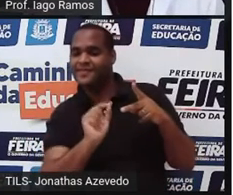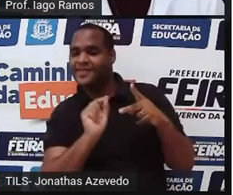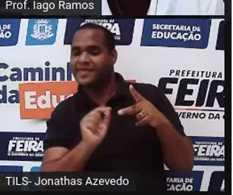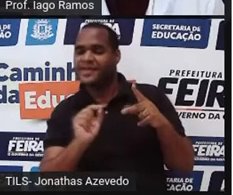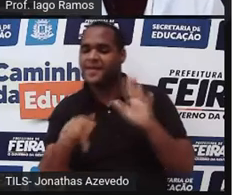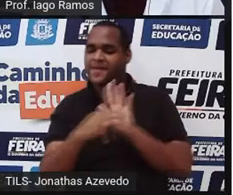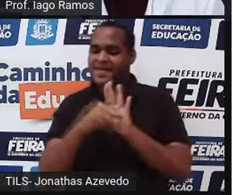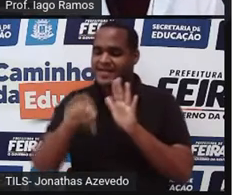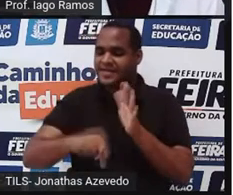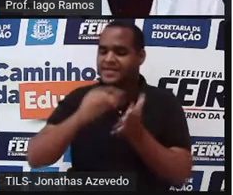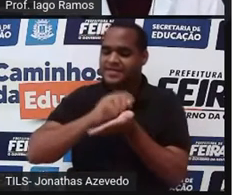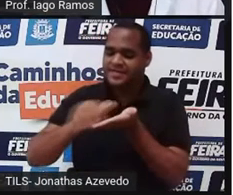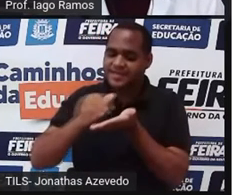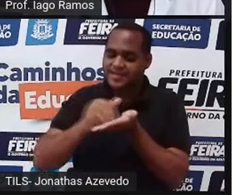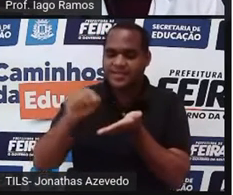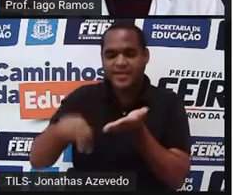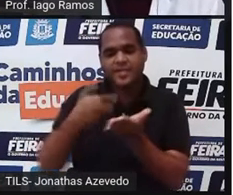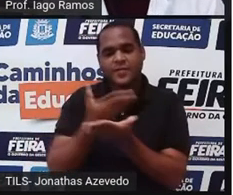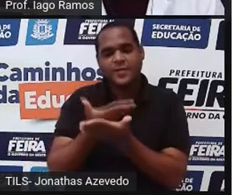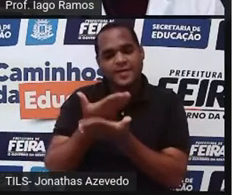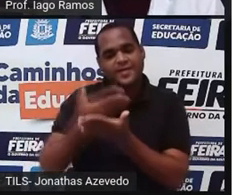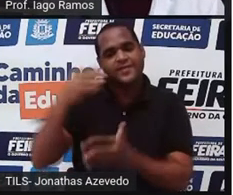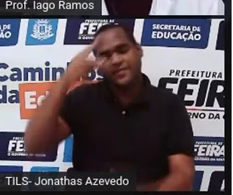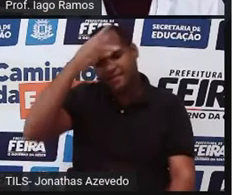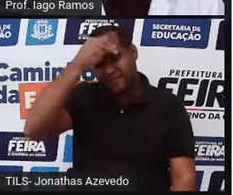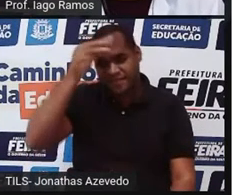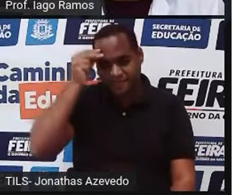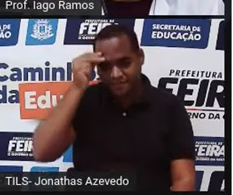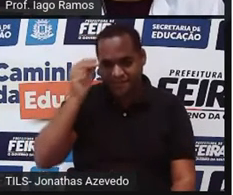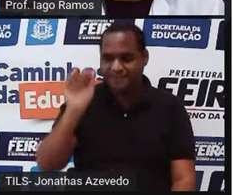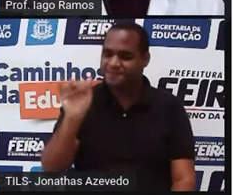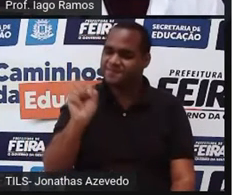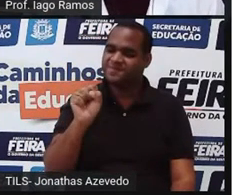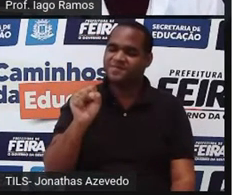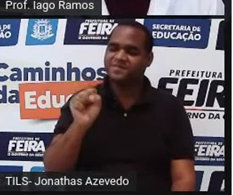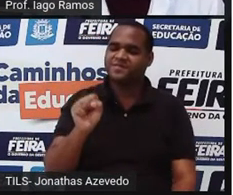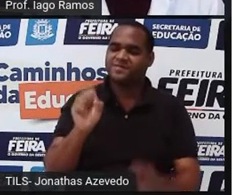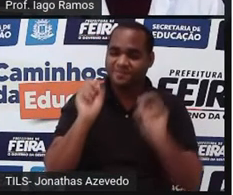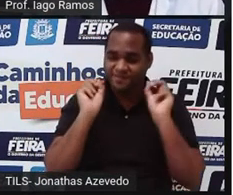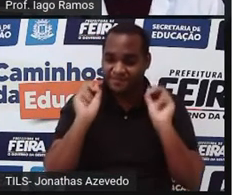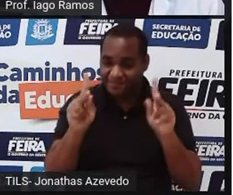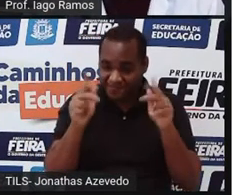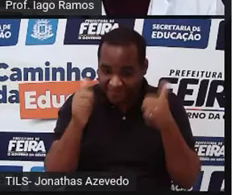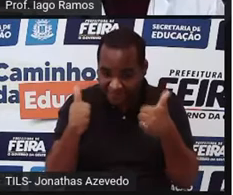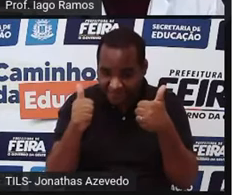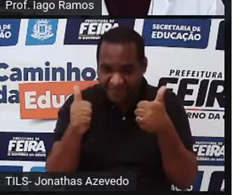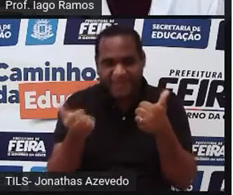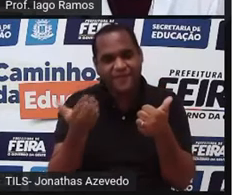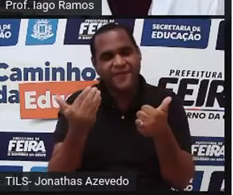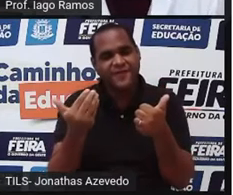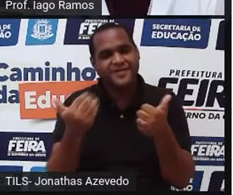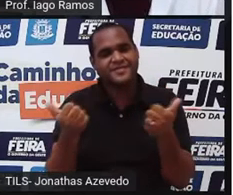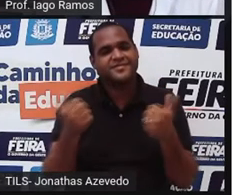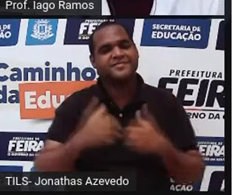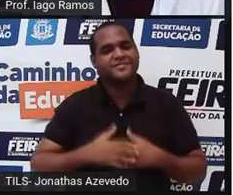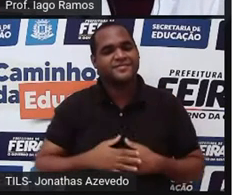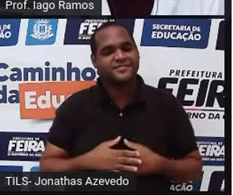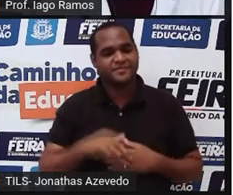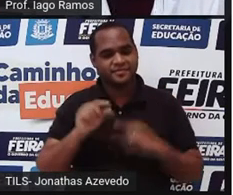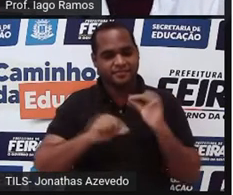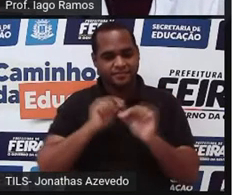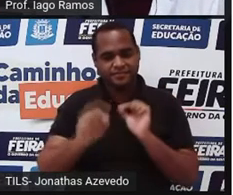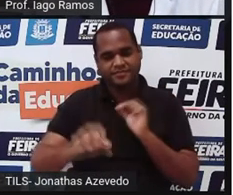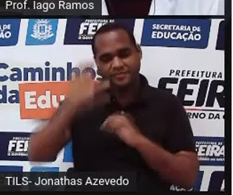própria Secretaria de Educação de Ferreira de Santana. Beleza? Vamos lá! O que a gente tem para